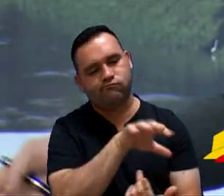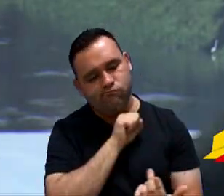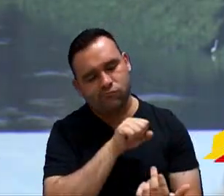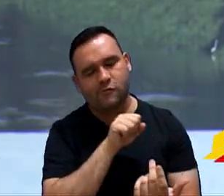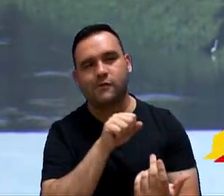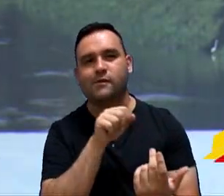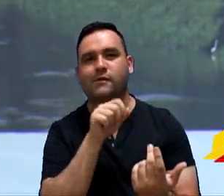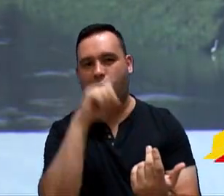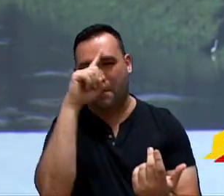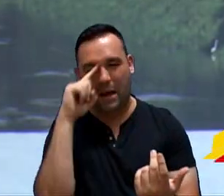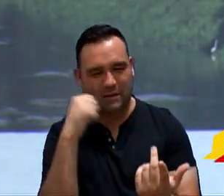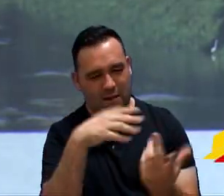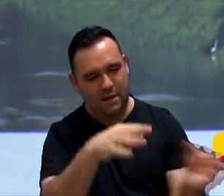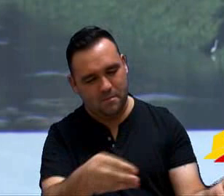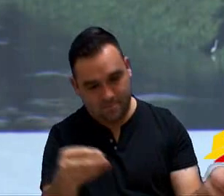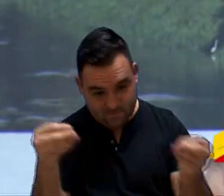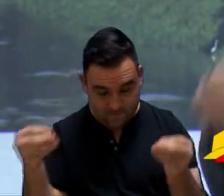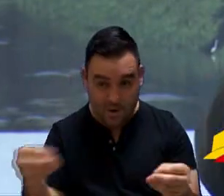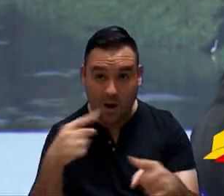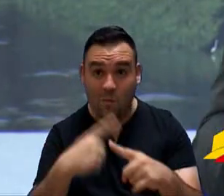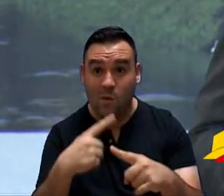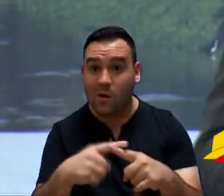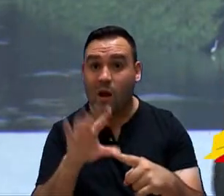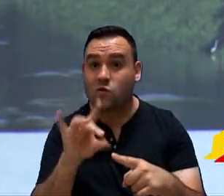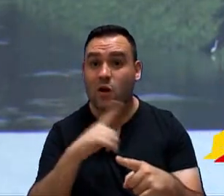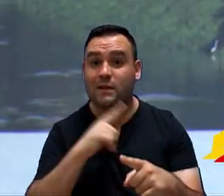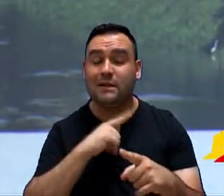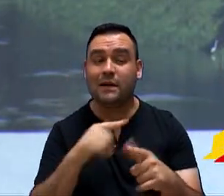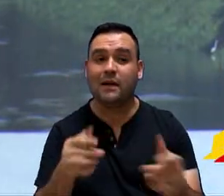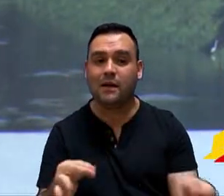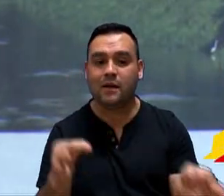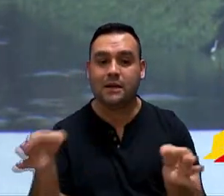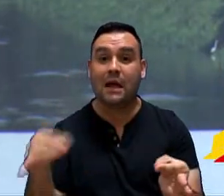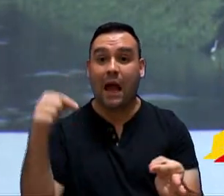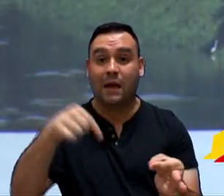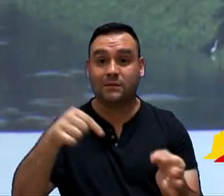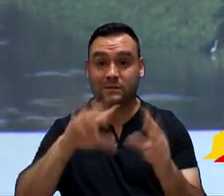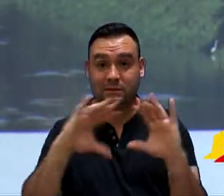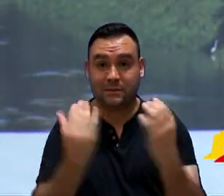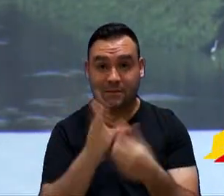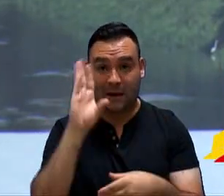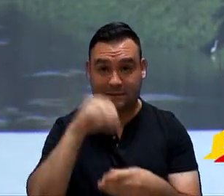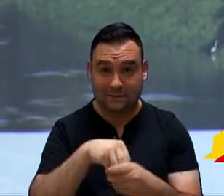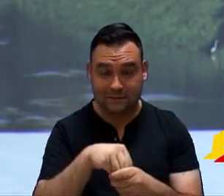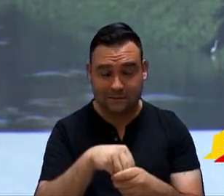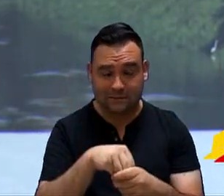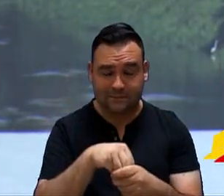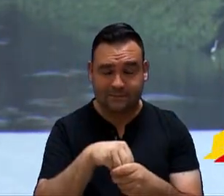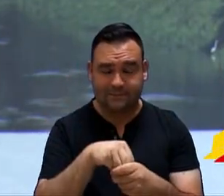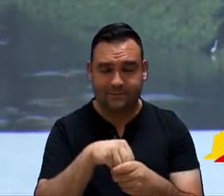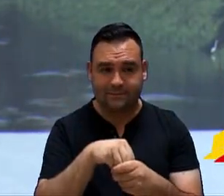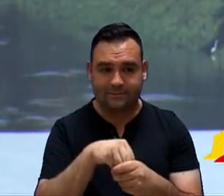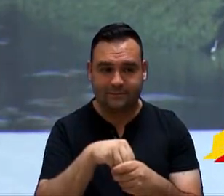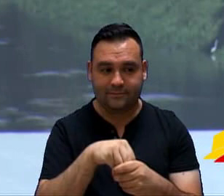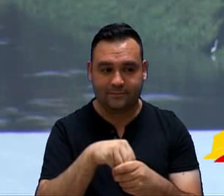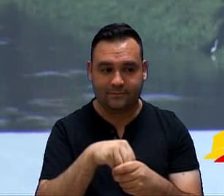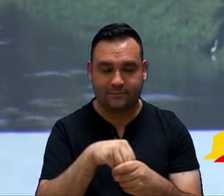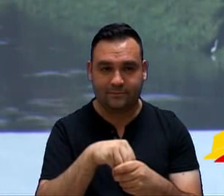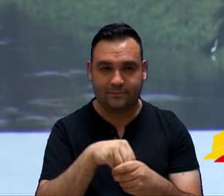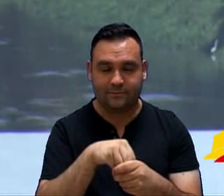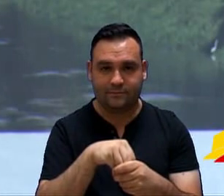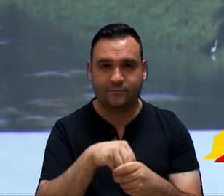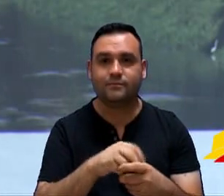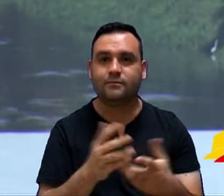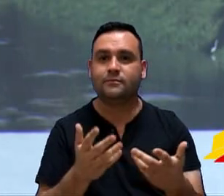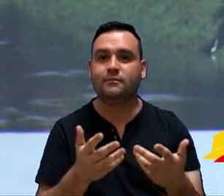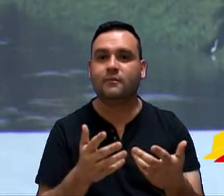peguei o processo físico na mão, que a gente só tem o processo físico aqui, dentro da plenária